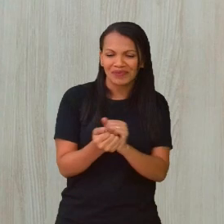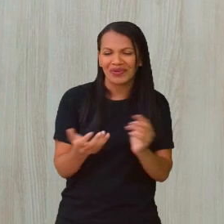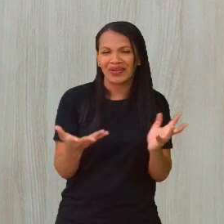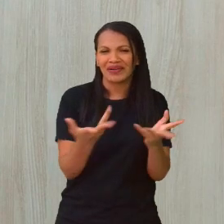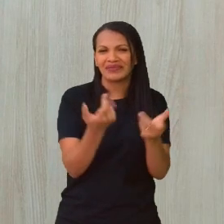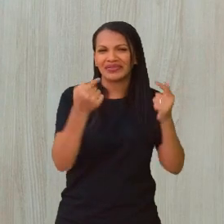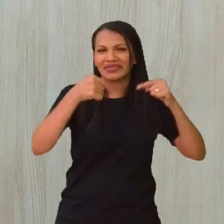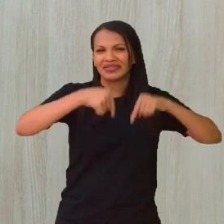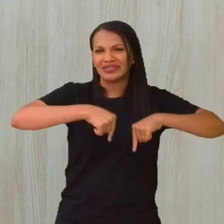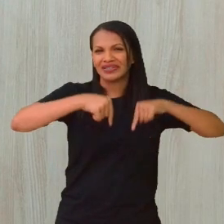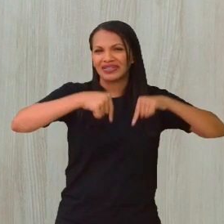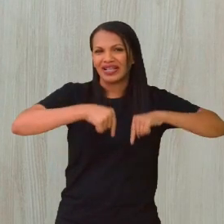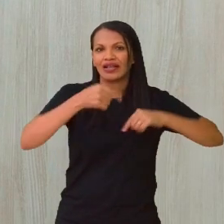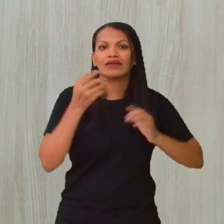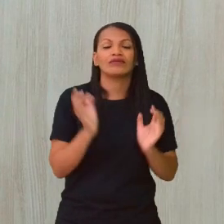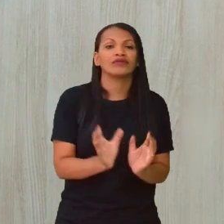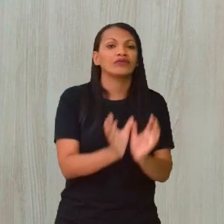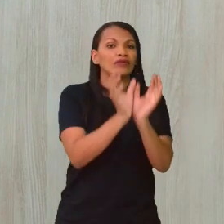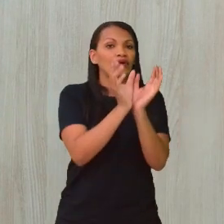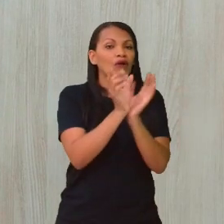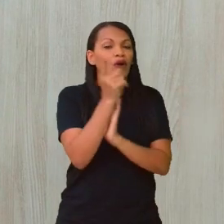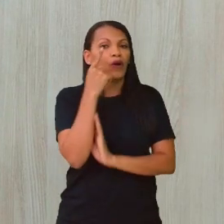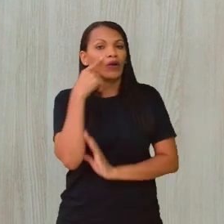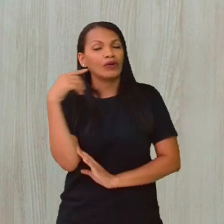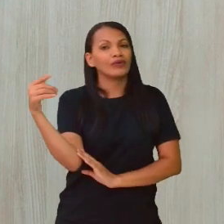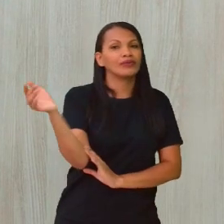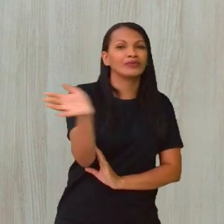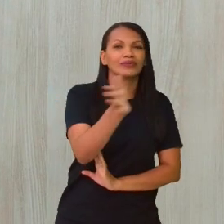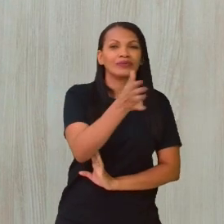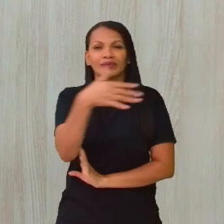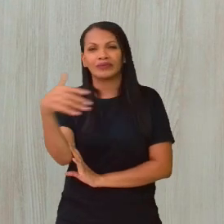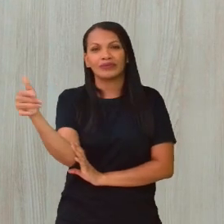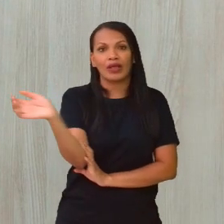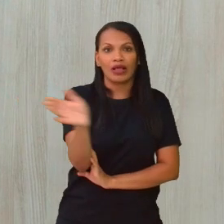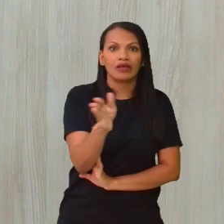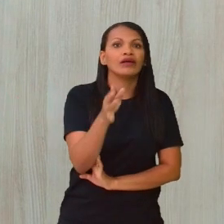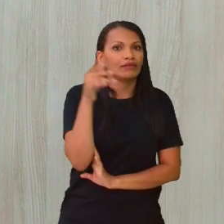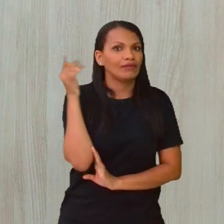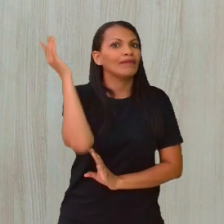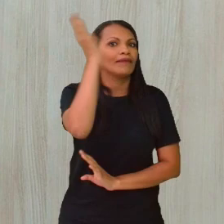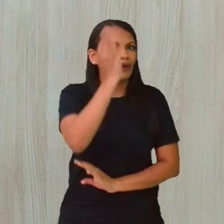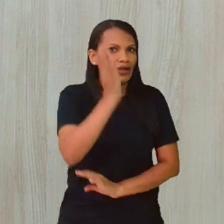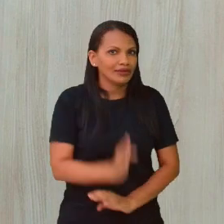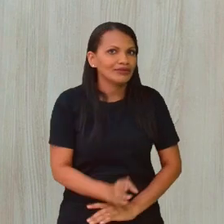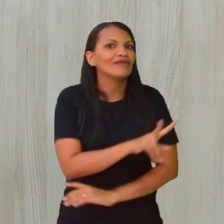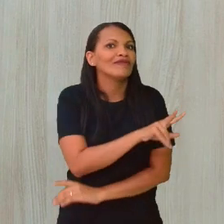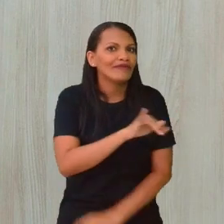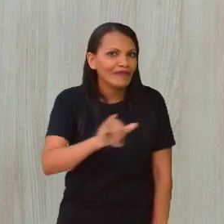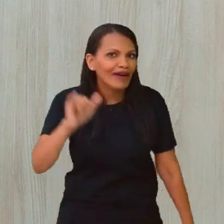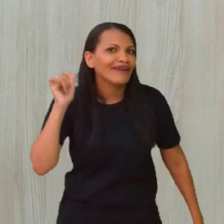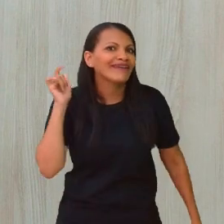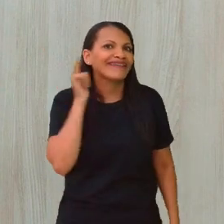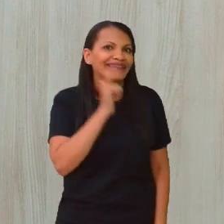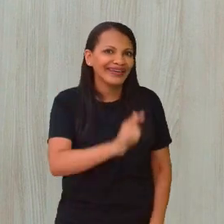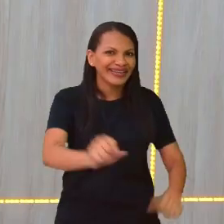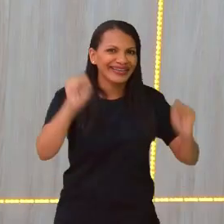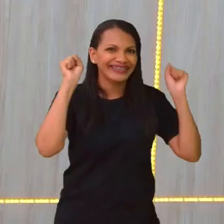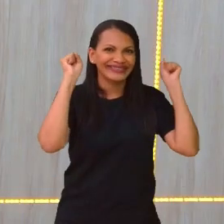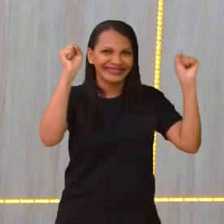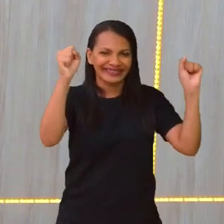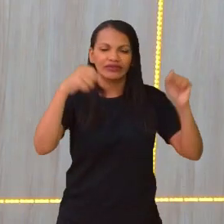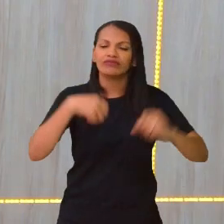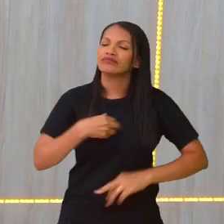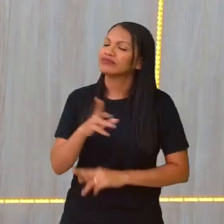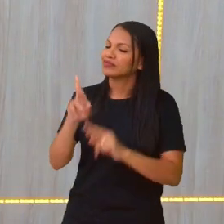aqui, nesse clima de Copa. olha a bandeira aí, só vai dar Brasil, não é, gente? Então, vamos lá? A gente espera, né, professora